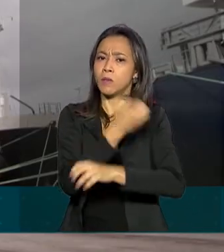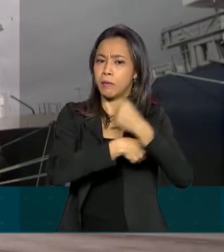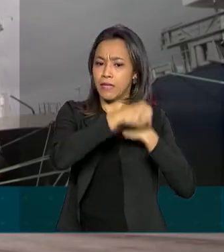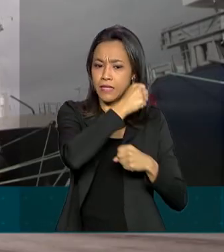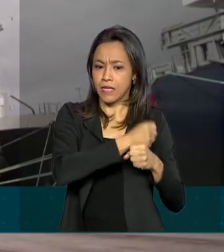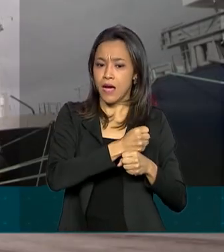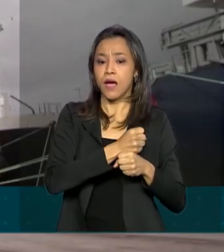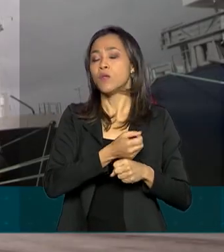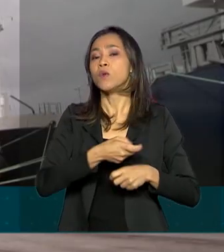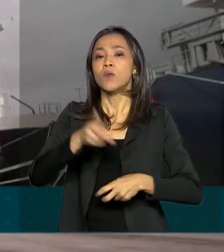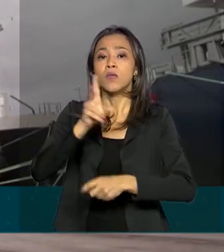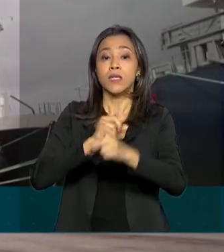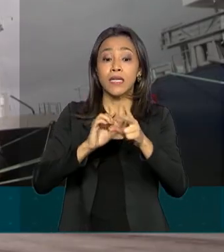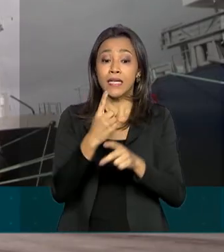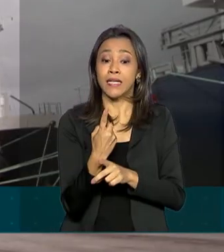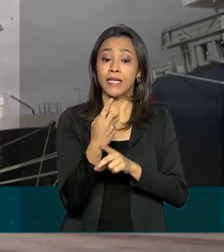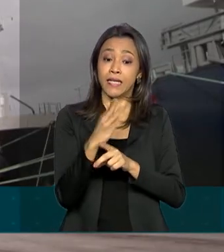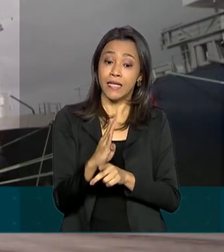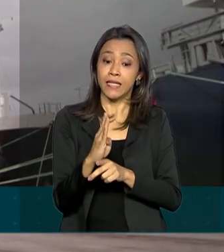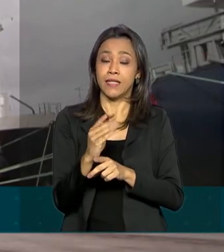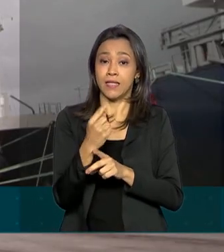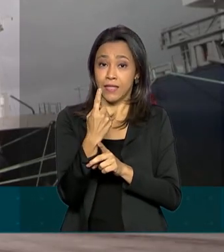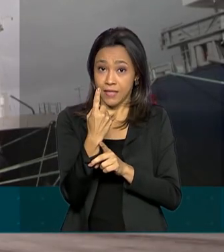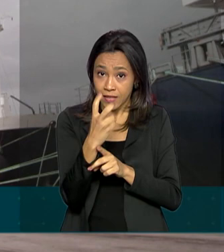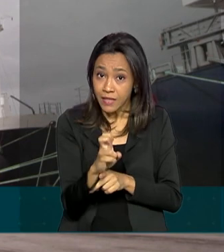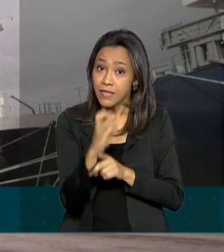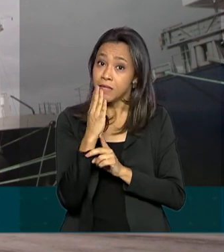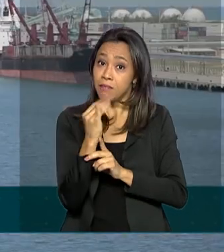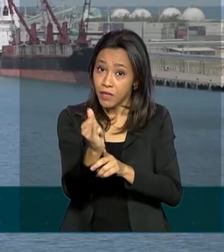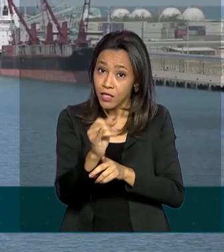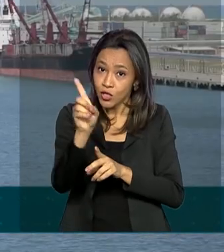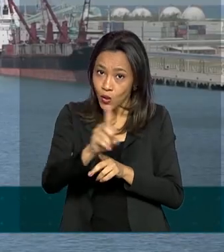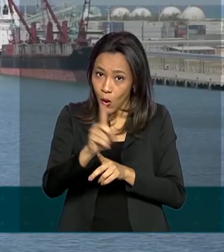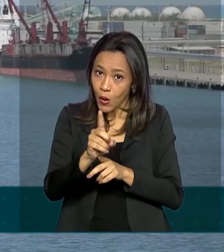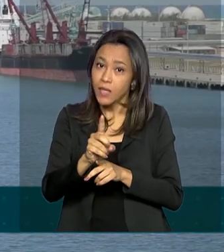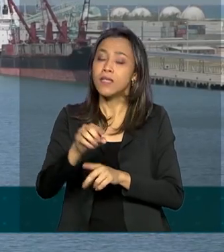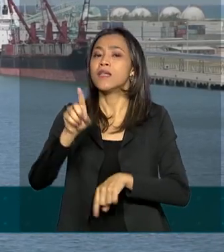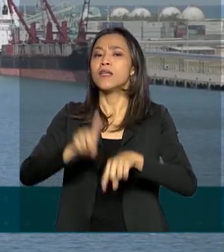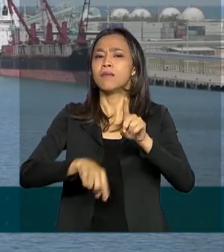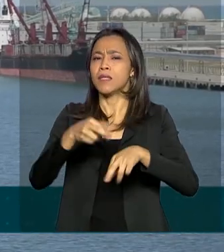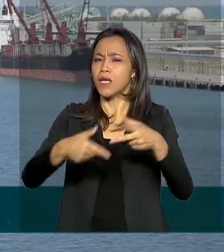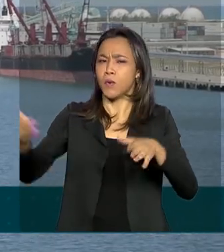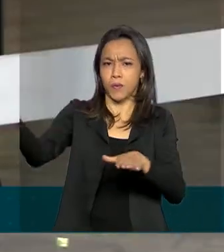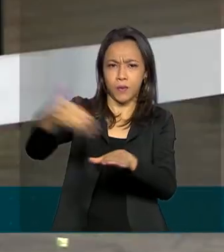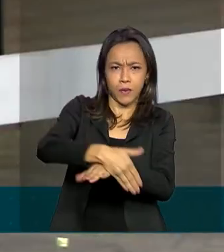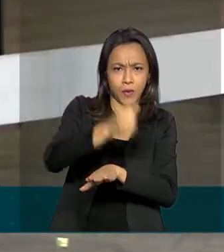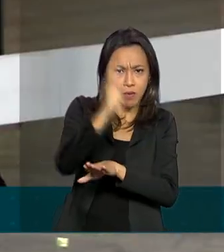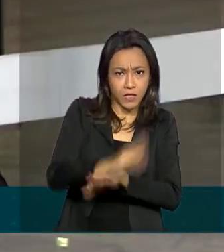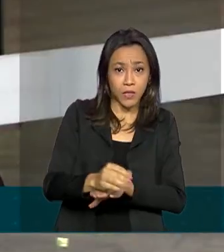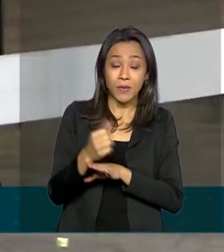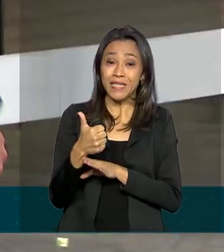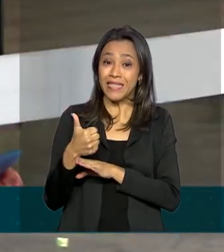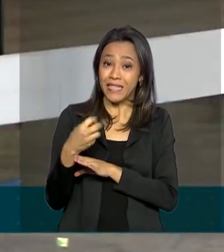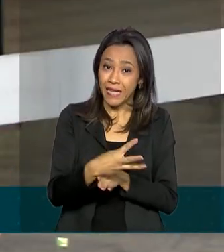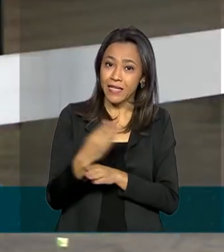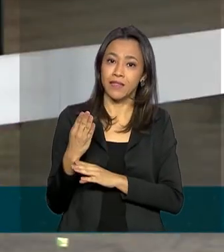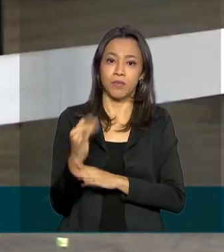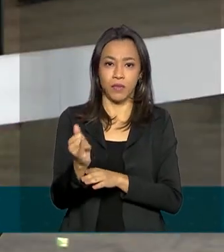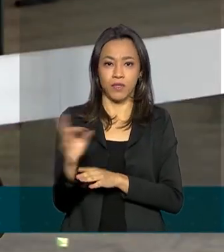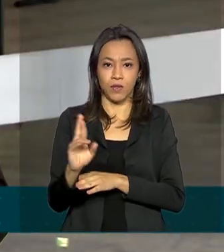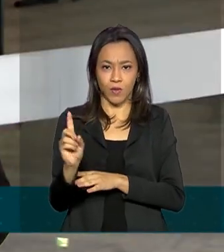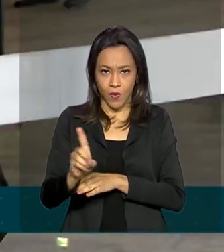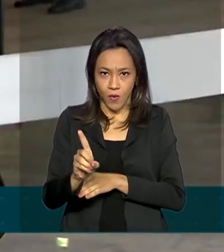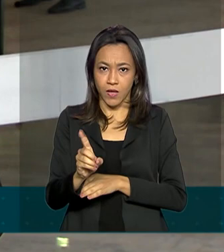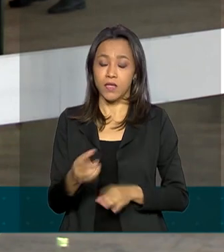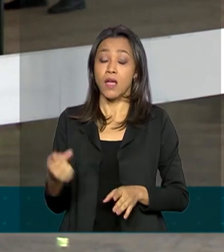exportou 15 bilhões de dólares para os vizinhos da América do Sul e importou 13 bilhões de dólares. O Paraguai ocupava a presidência.